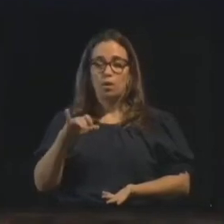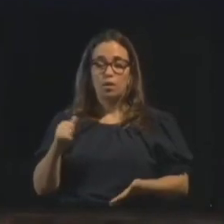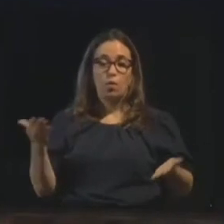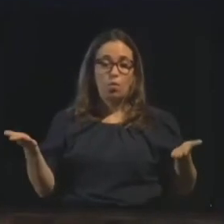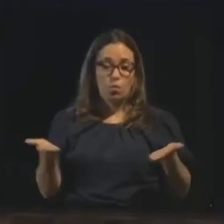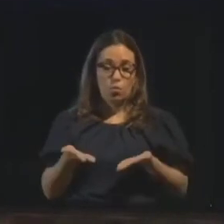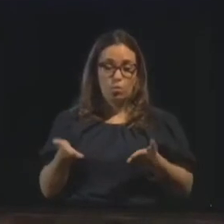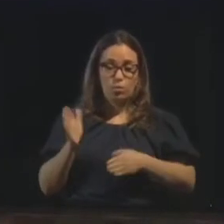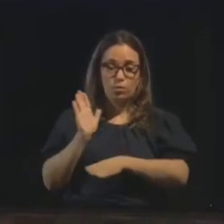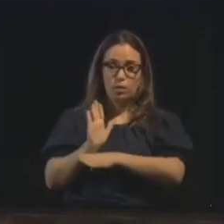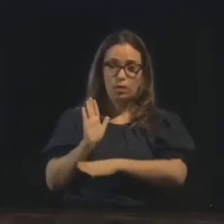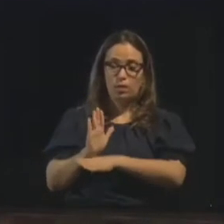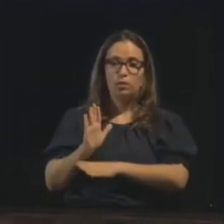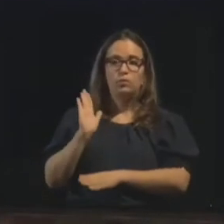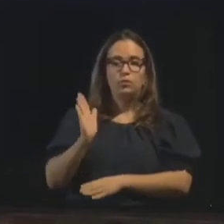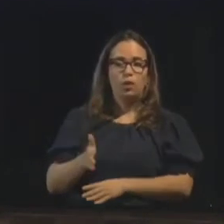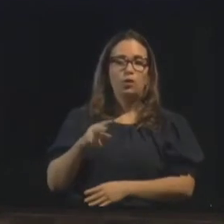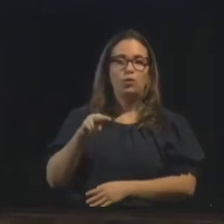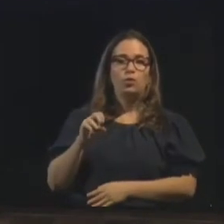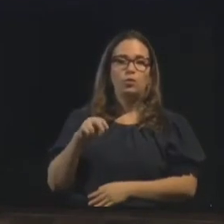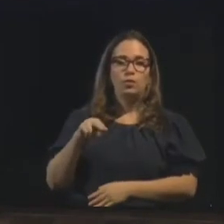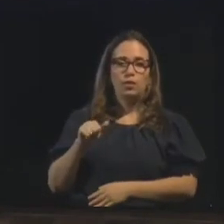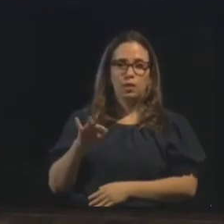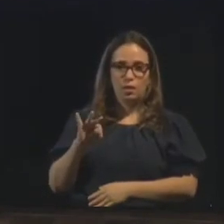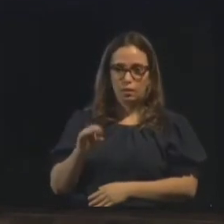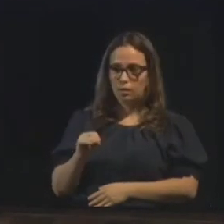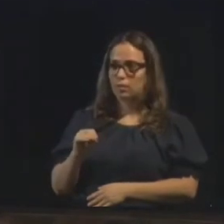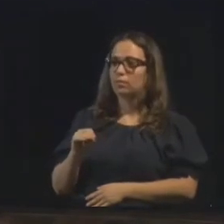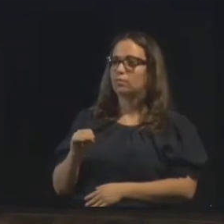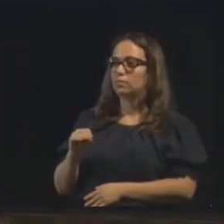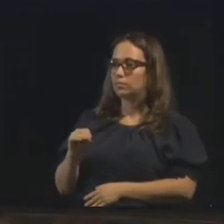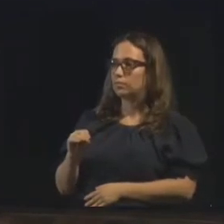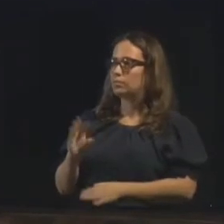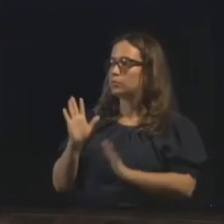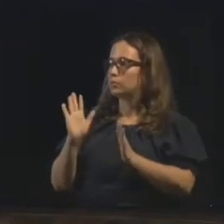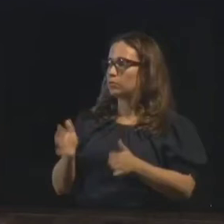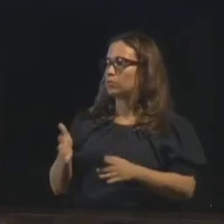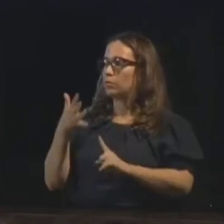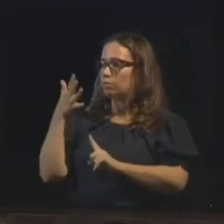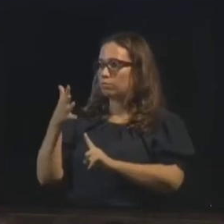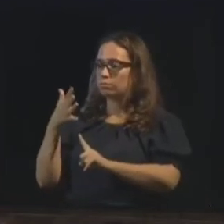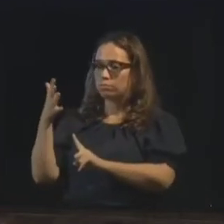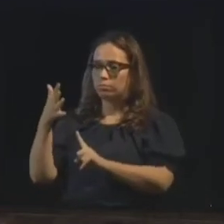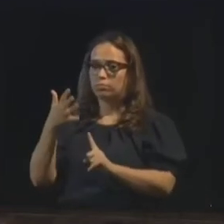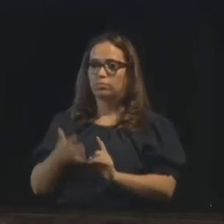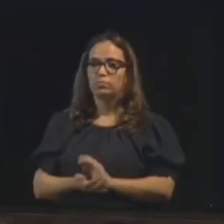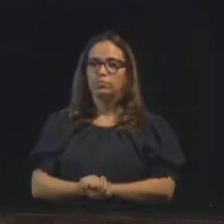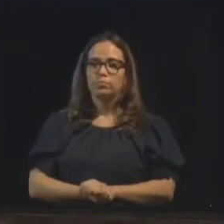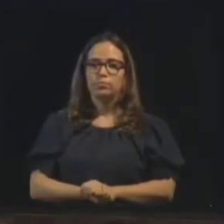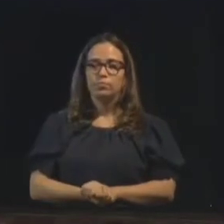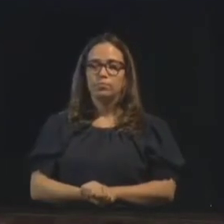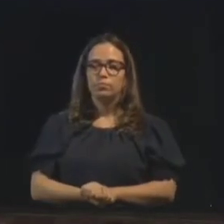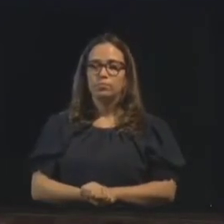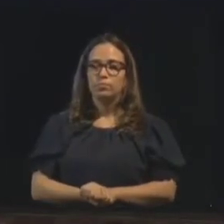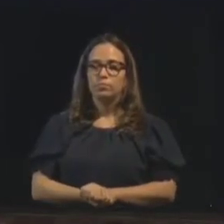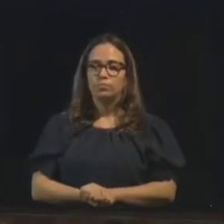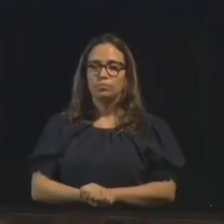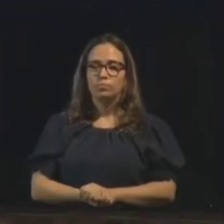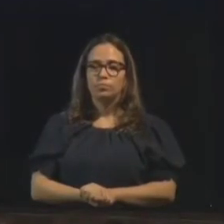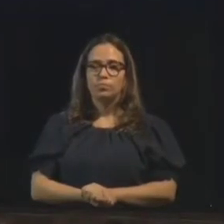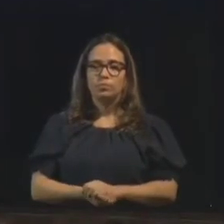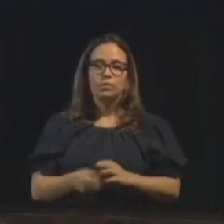de hoje também o Nonato, além do Andardo Lima, que falou depois do Lucianinho no primeiro dia. Eu estava com